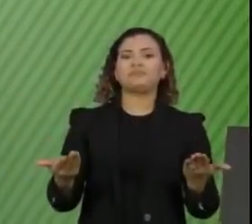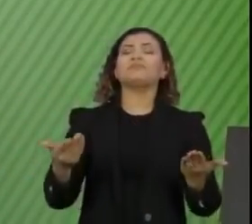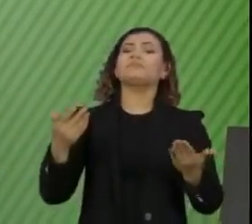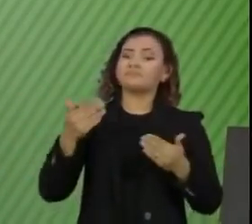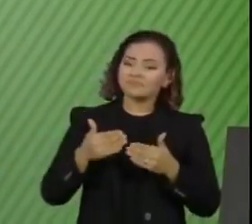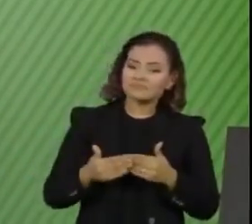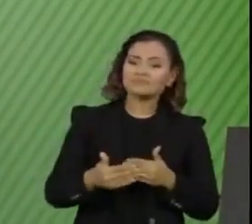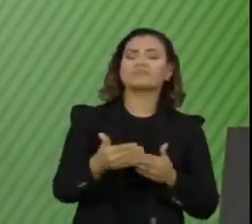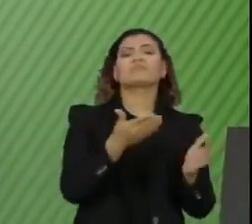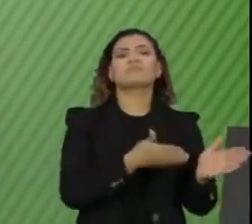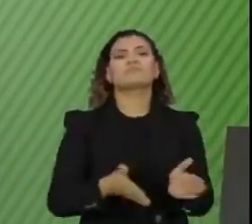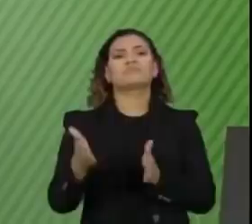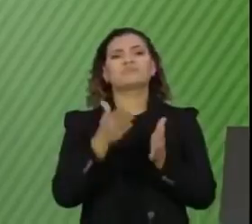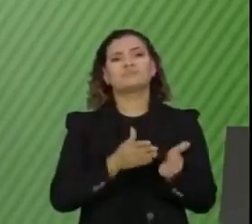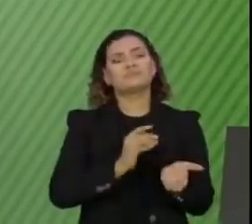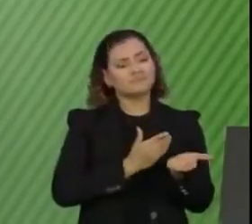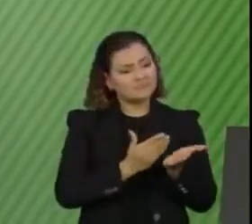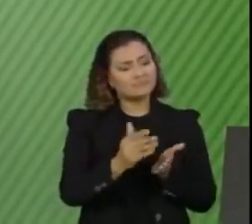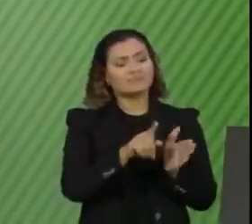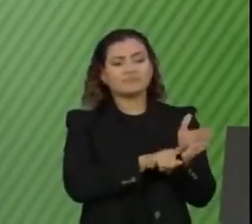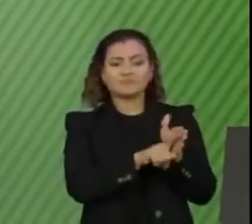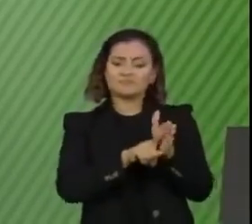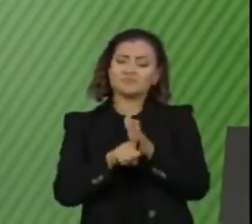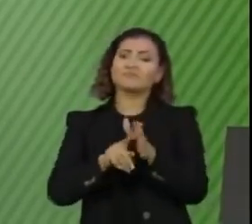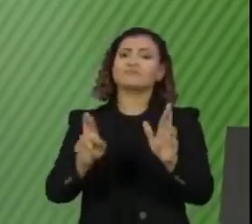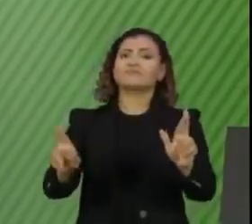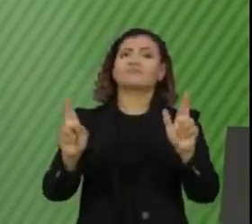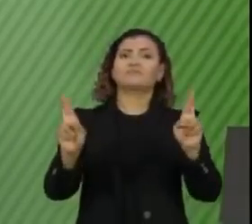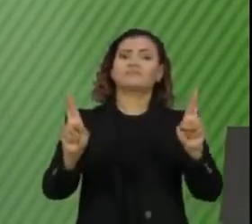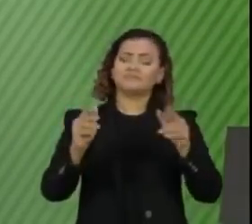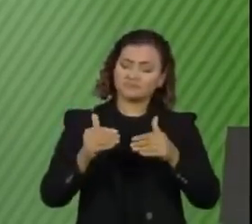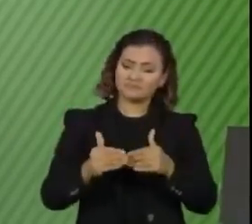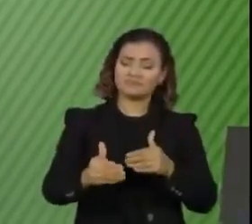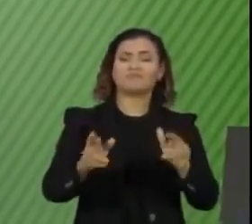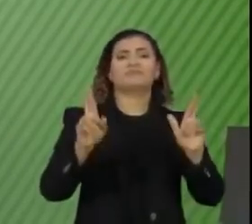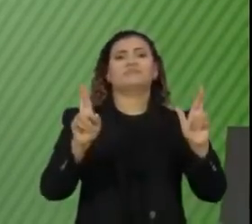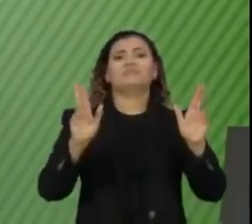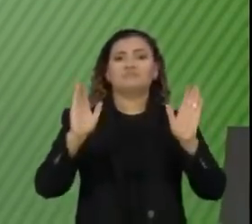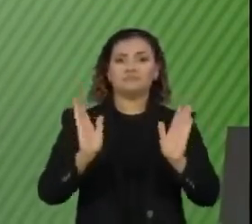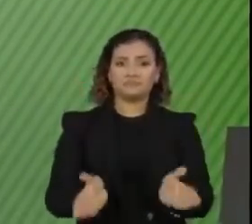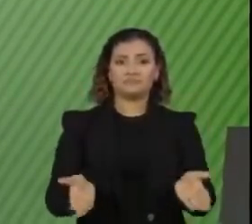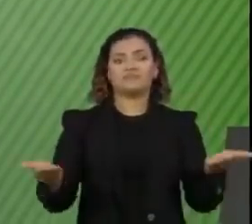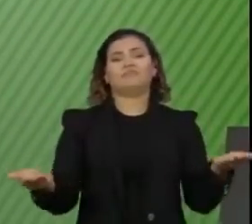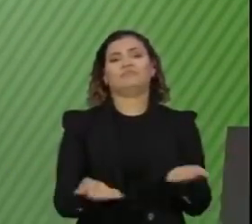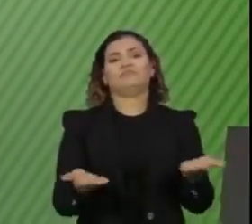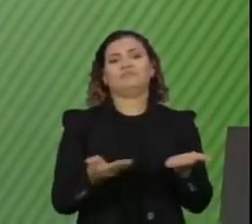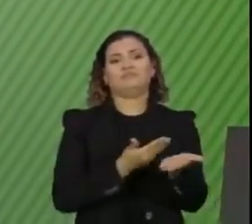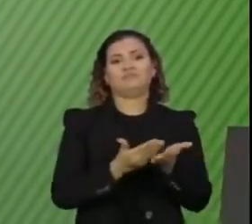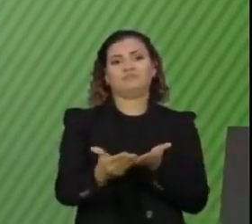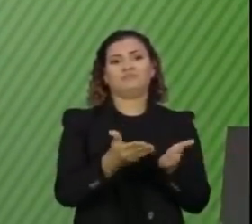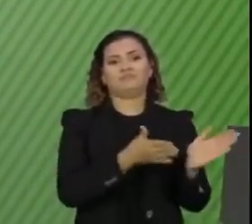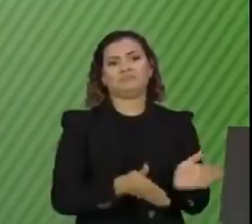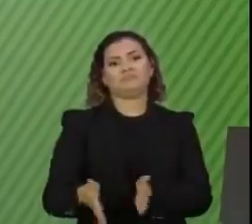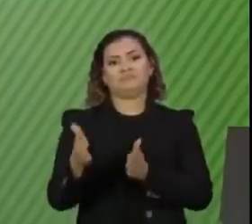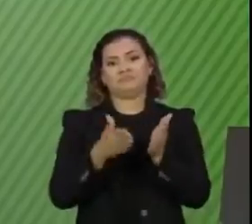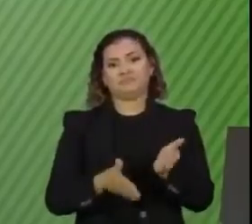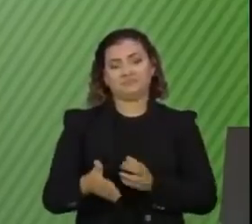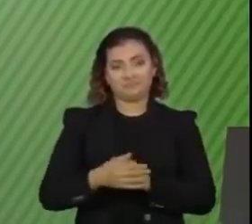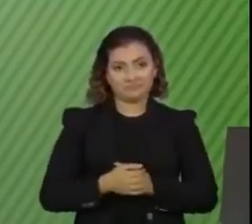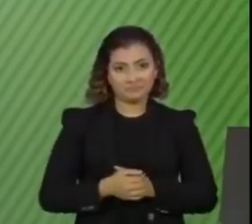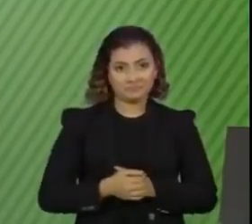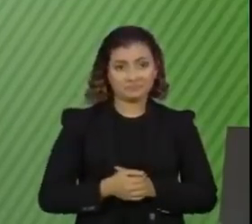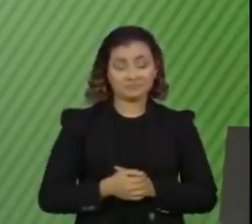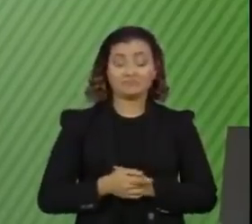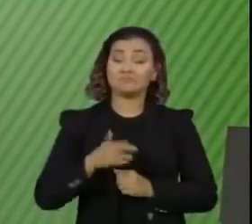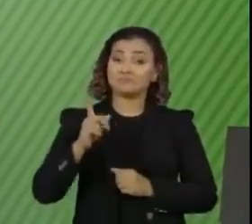iniciaríamos a produção muito brevemente e iniciamos a produção hoje. A produção